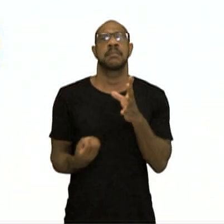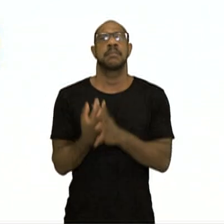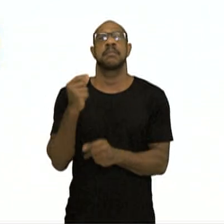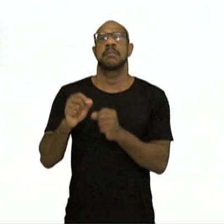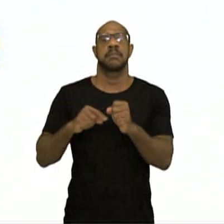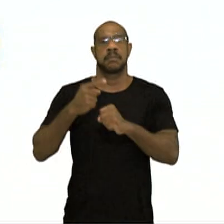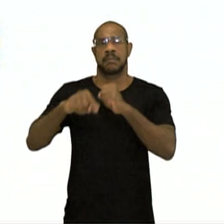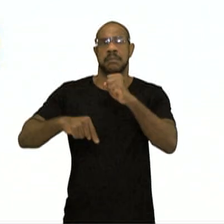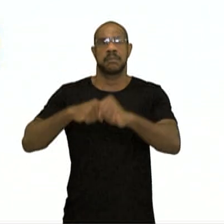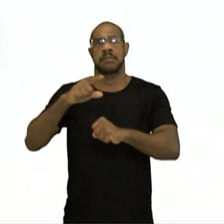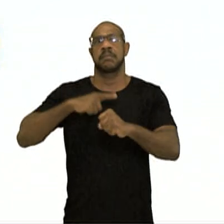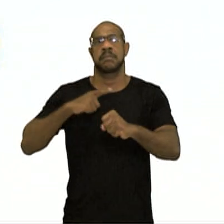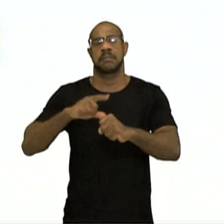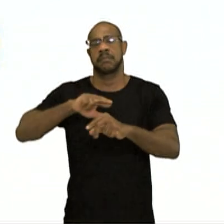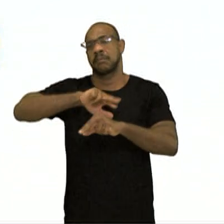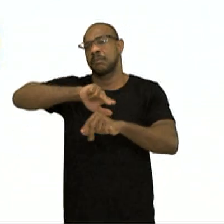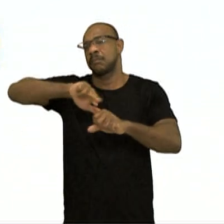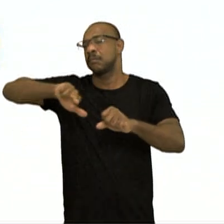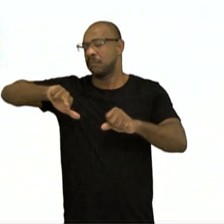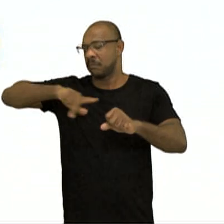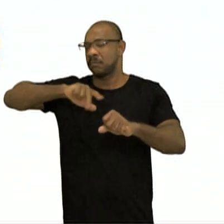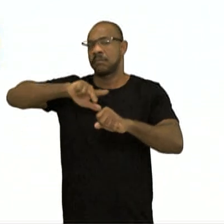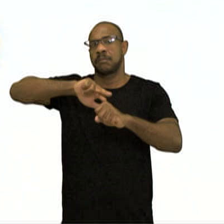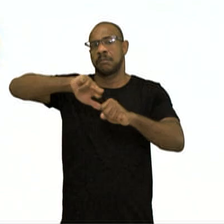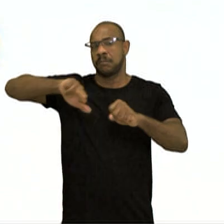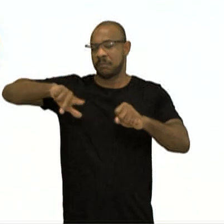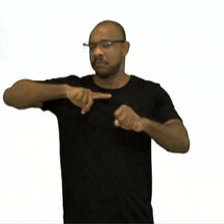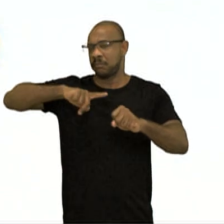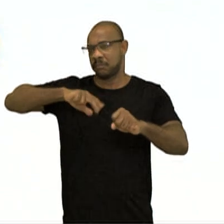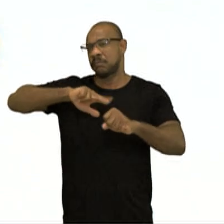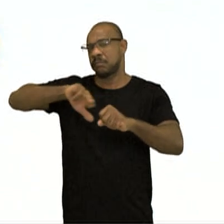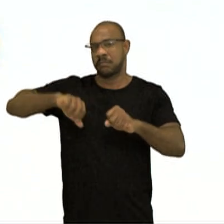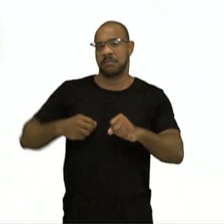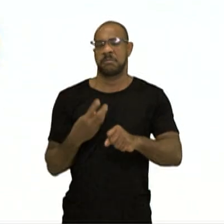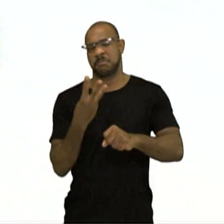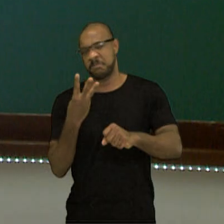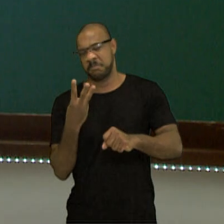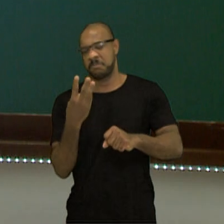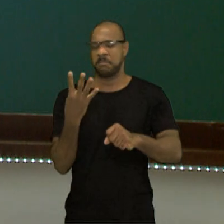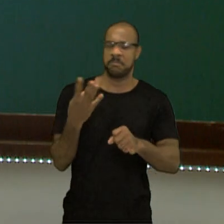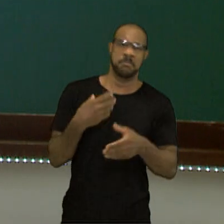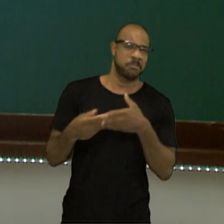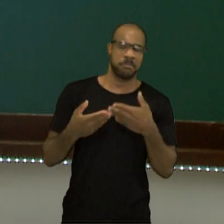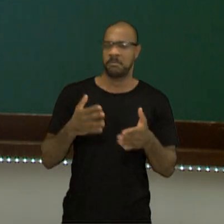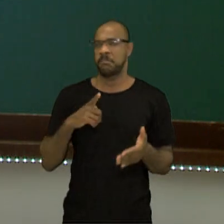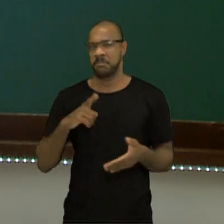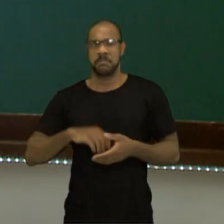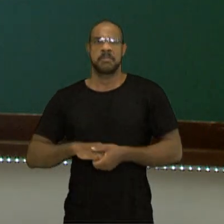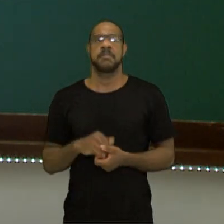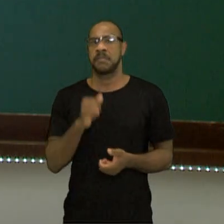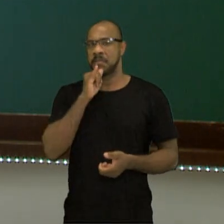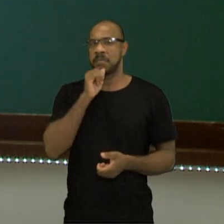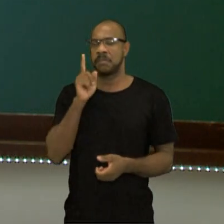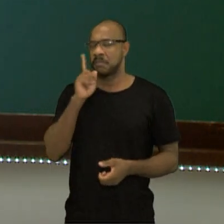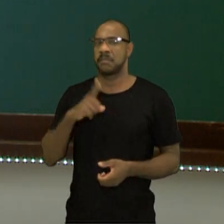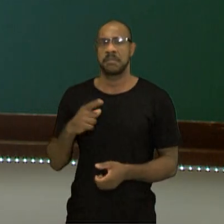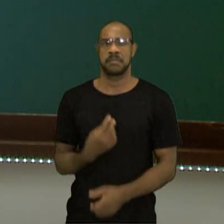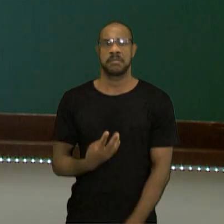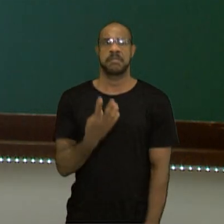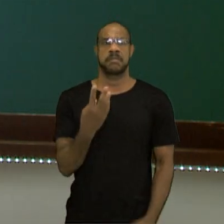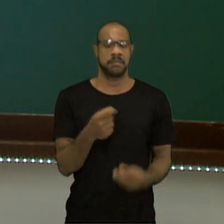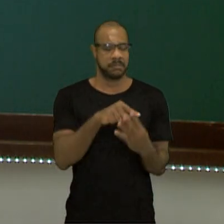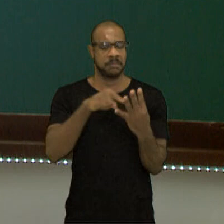átomos de elementos químicos diferentes. Vamos entender vendo um exemplo? Eu trago quatro